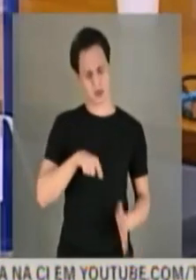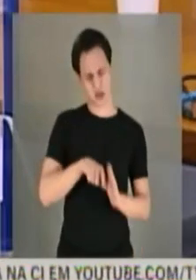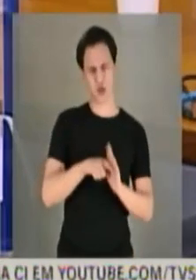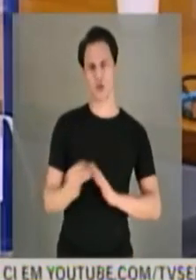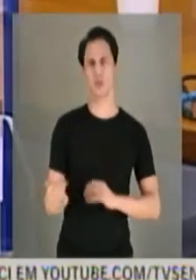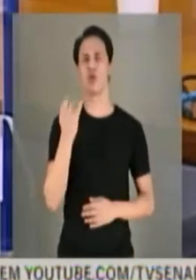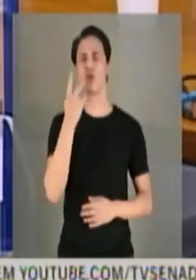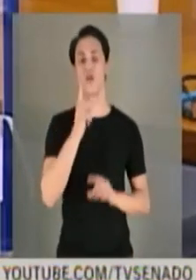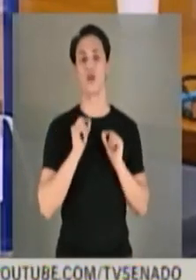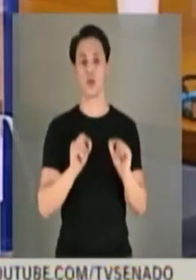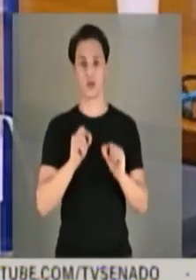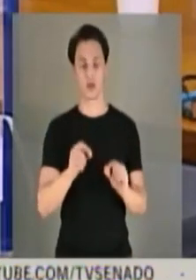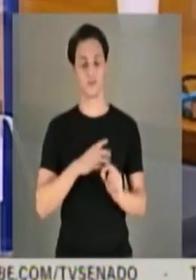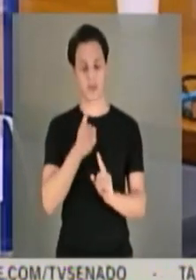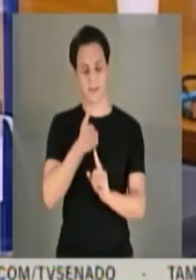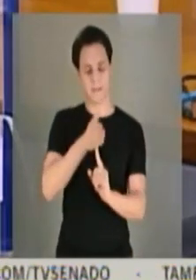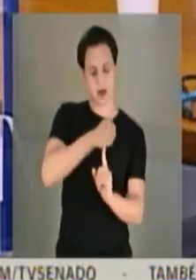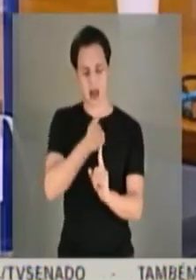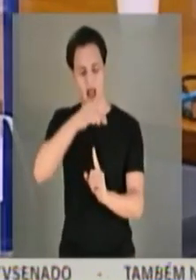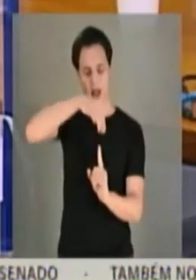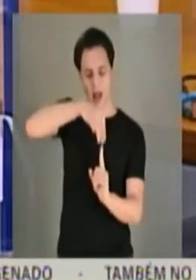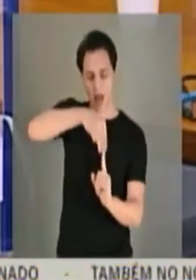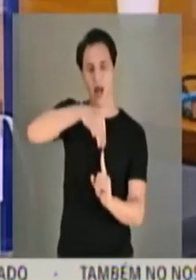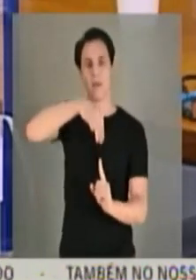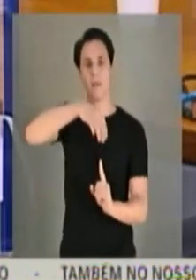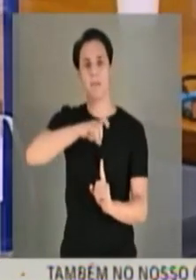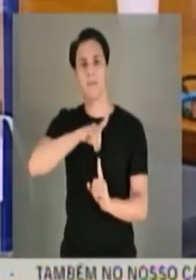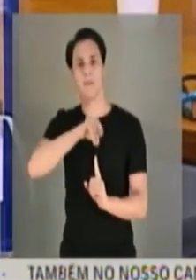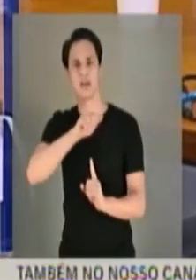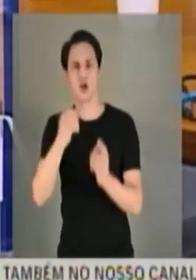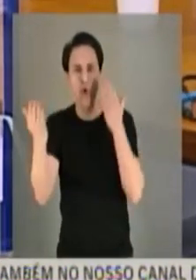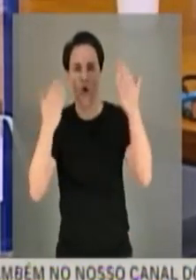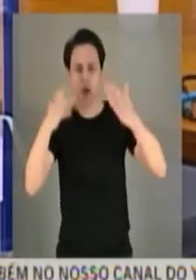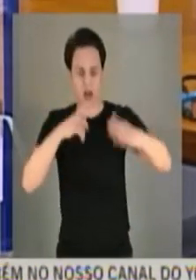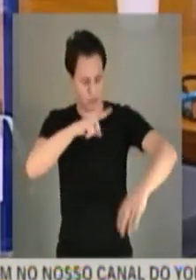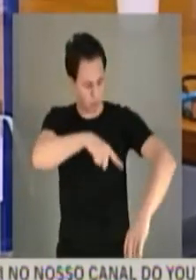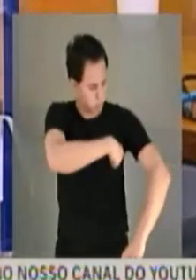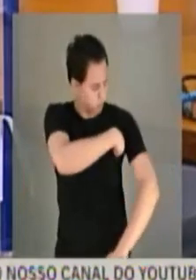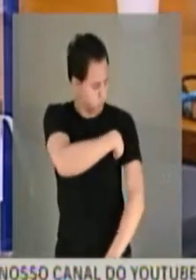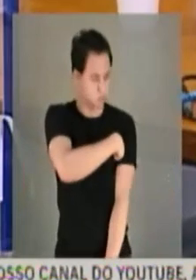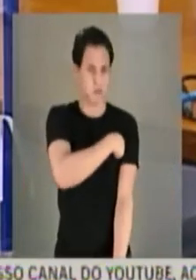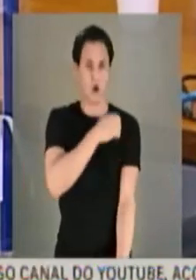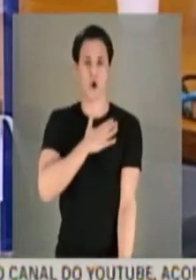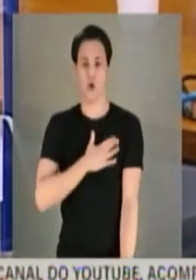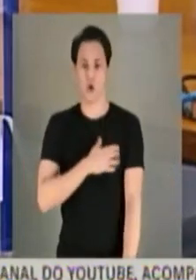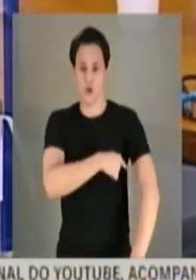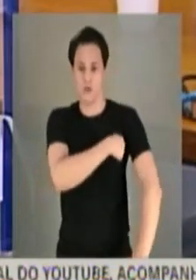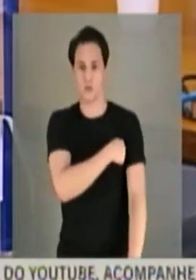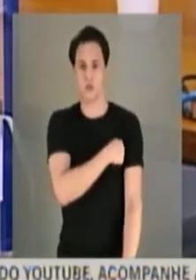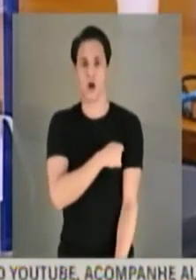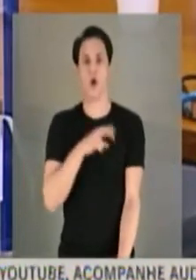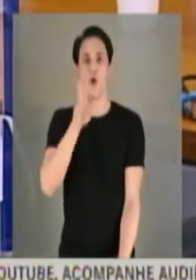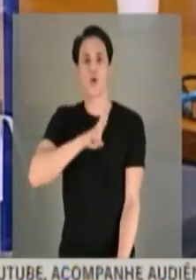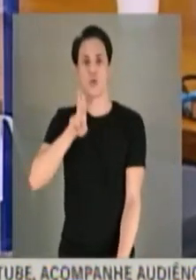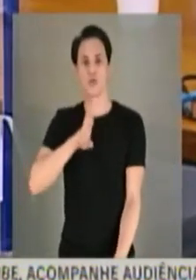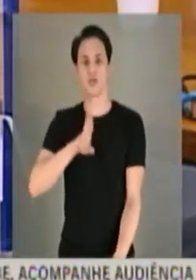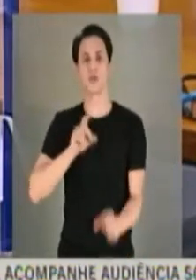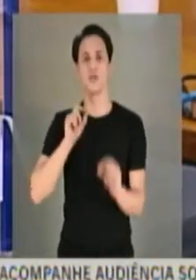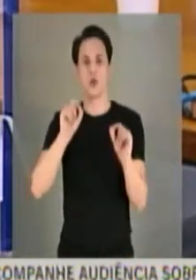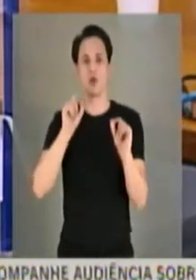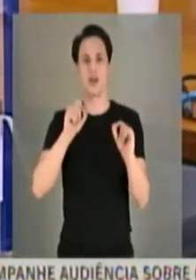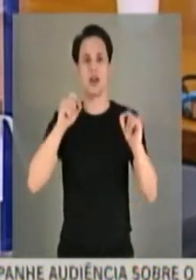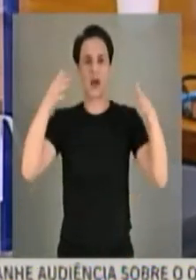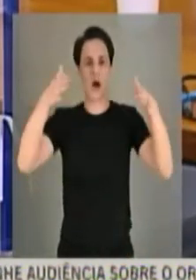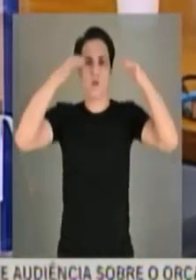seguinte, que a média é algo assim como definir a temperatura do corpo de alguém com os pés no forno e a cabeça no freezer.